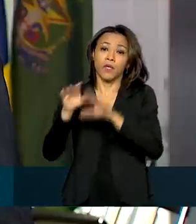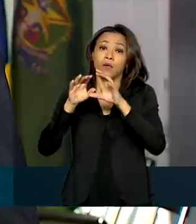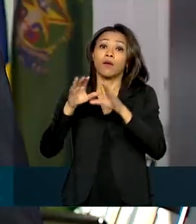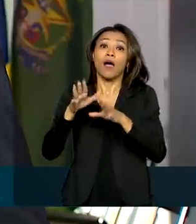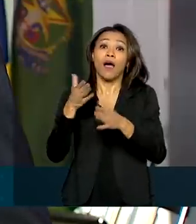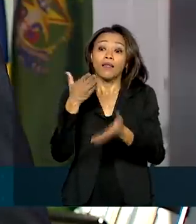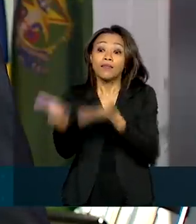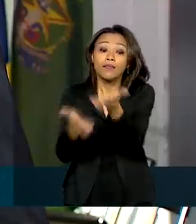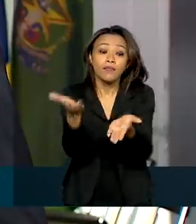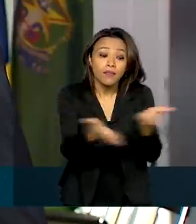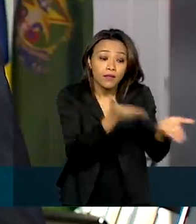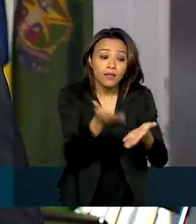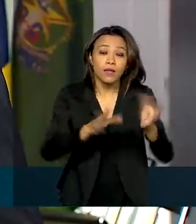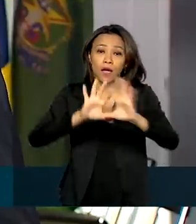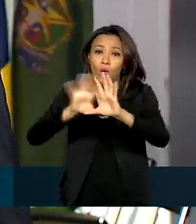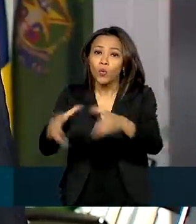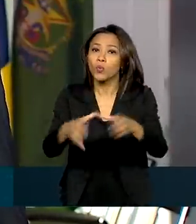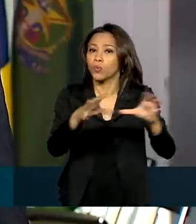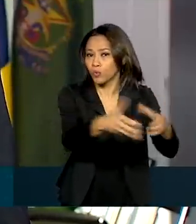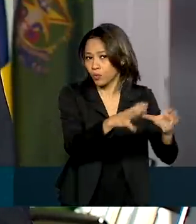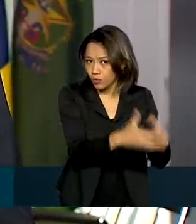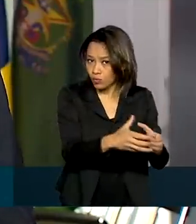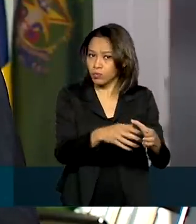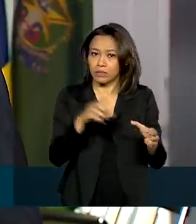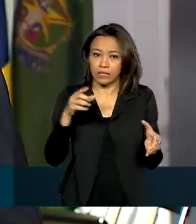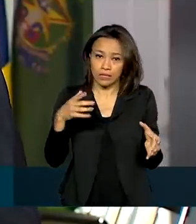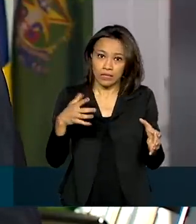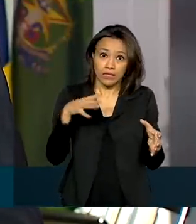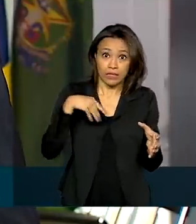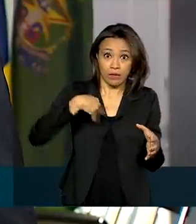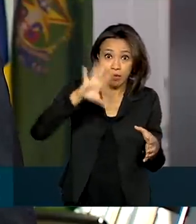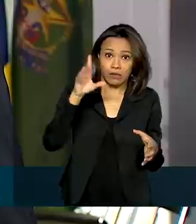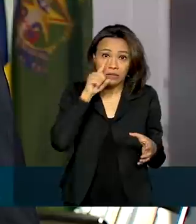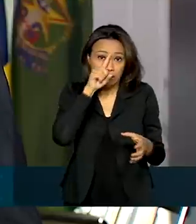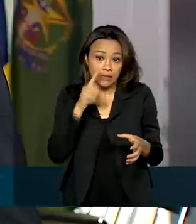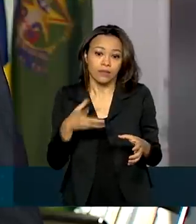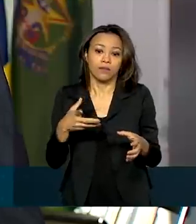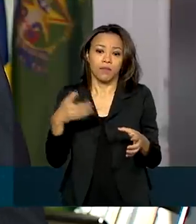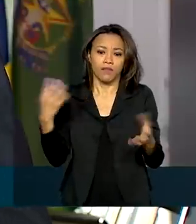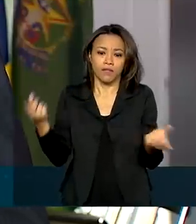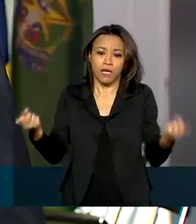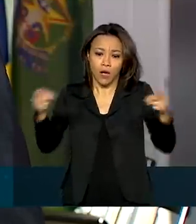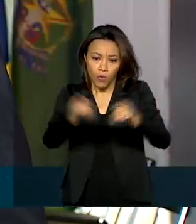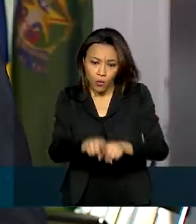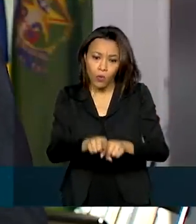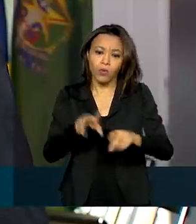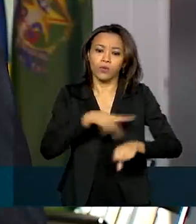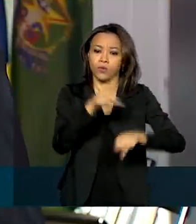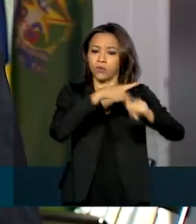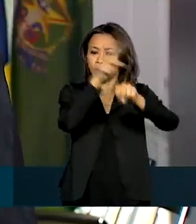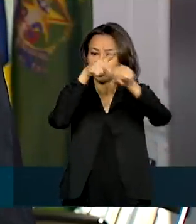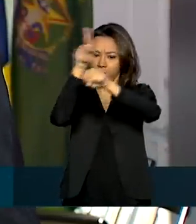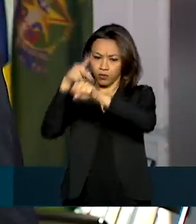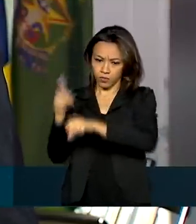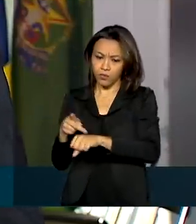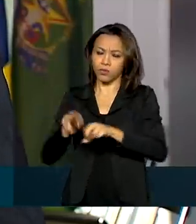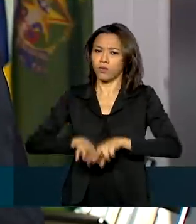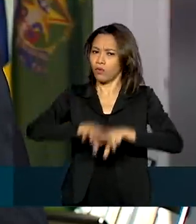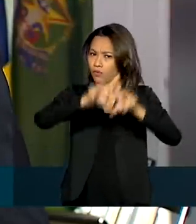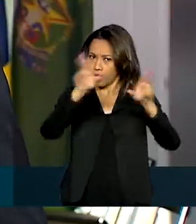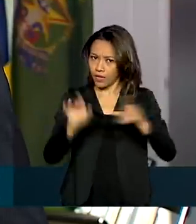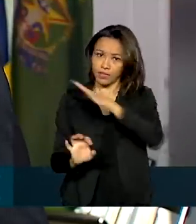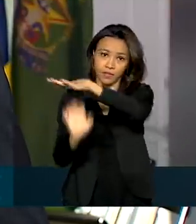de risco. A adesão não impede aí que o país faça outros acordos bilaterais com outros países e também com empresas